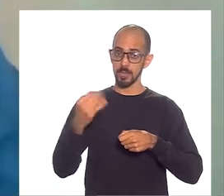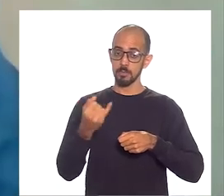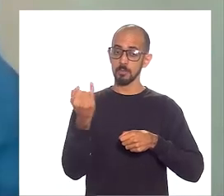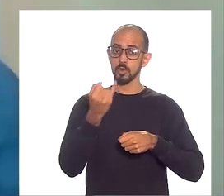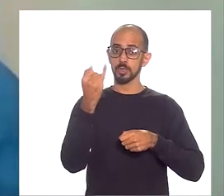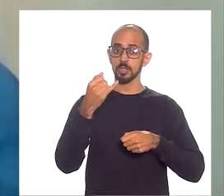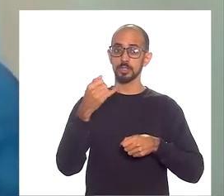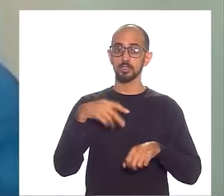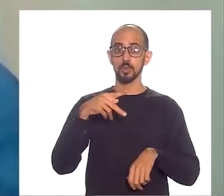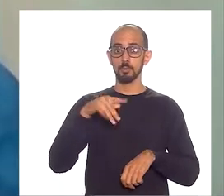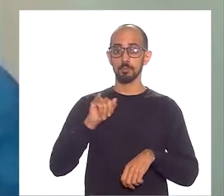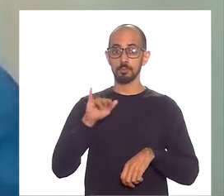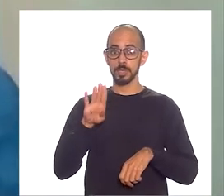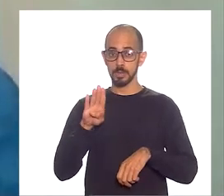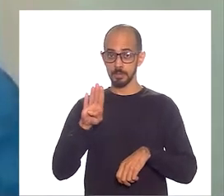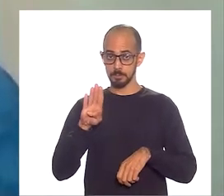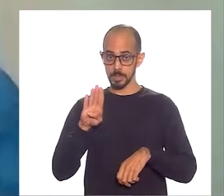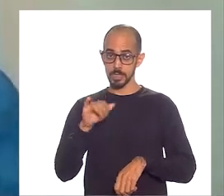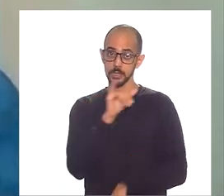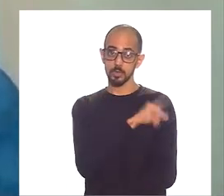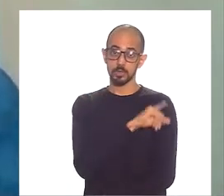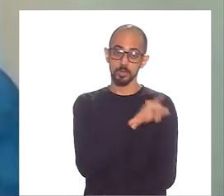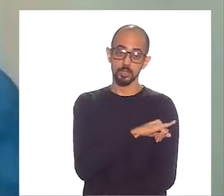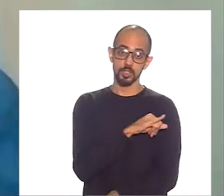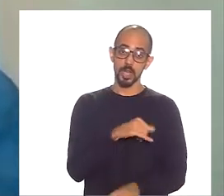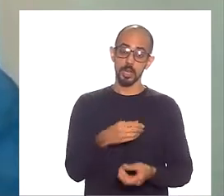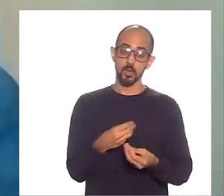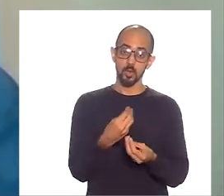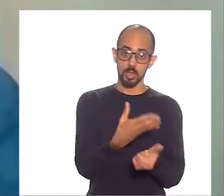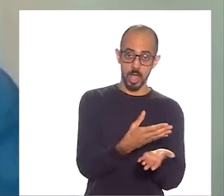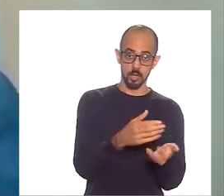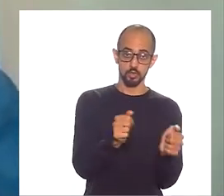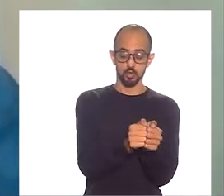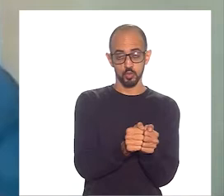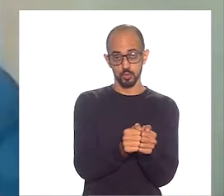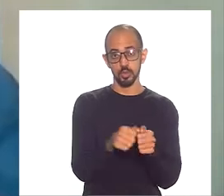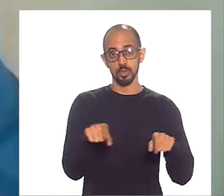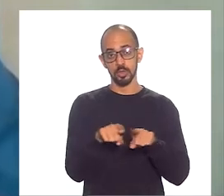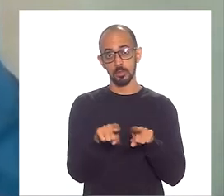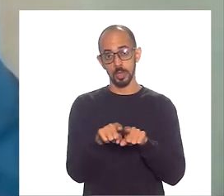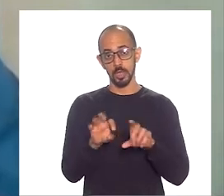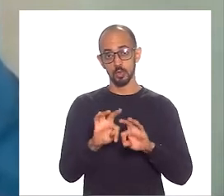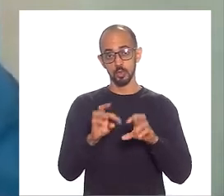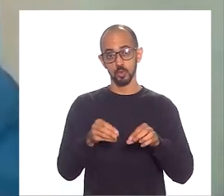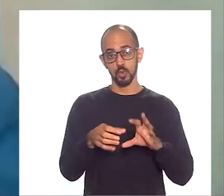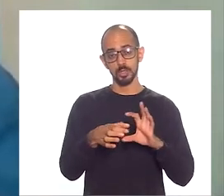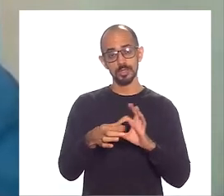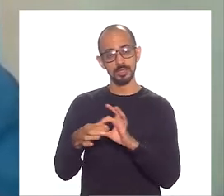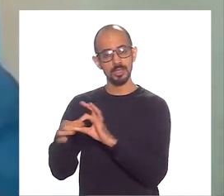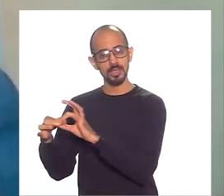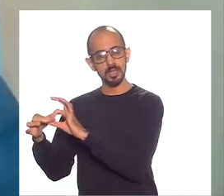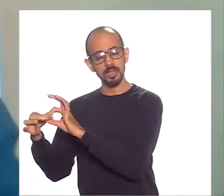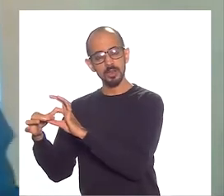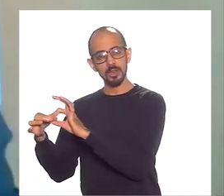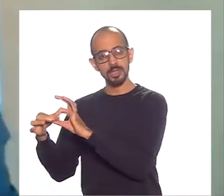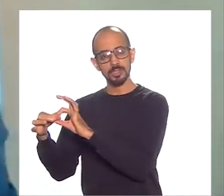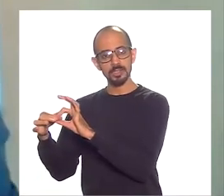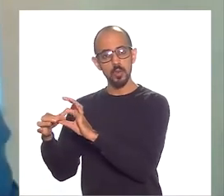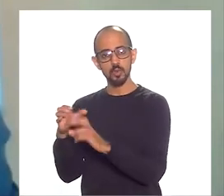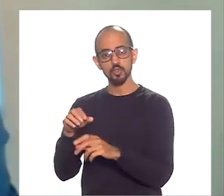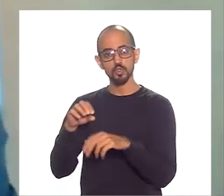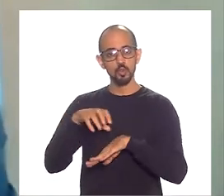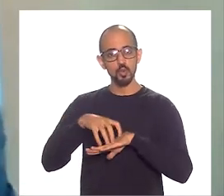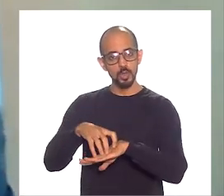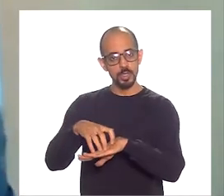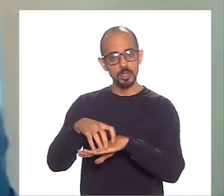fluminense, ela traz junto com ela. E toda essa cadeia que se desenvolve de turismo, alimentação, e,